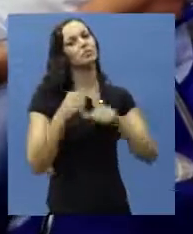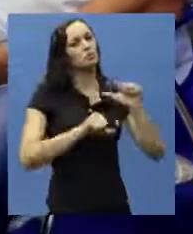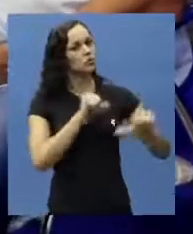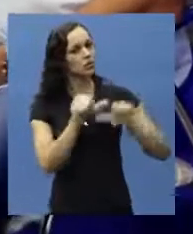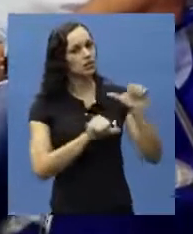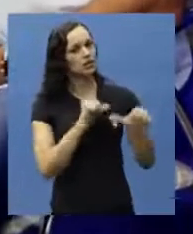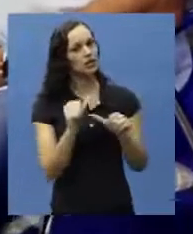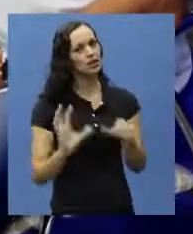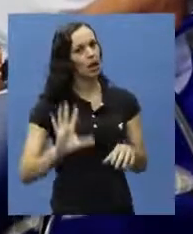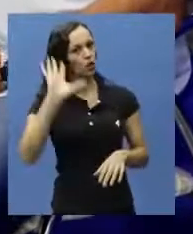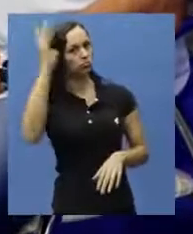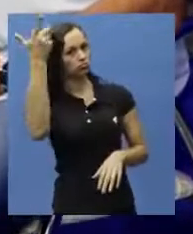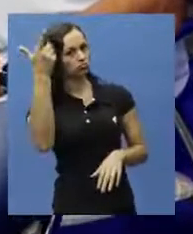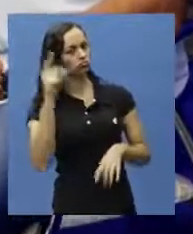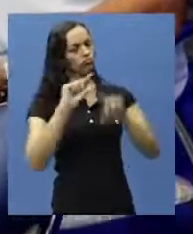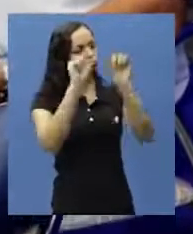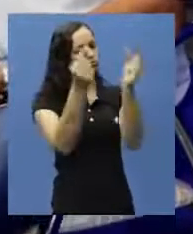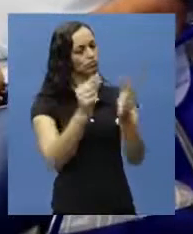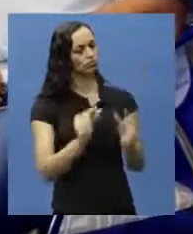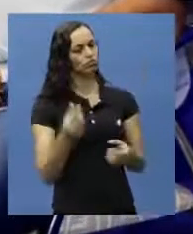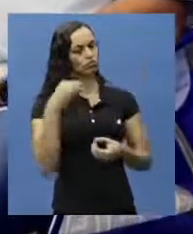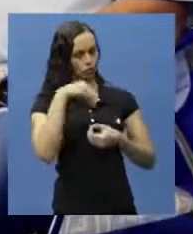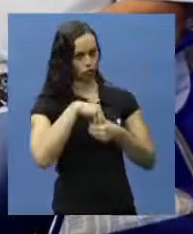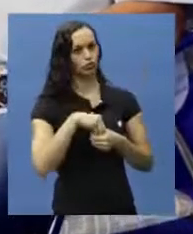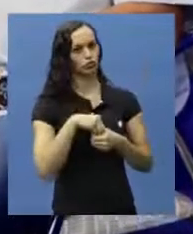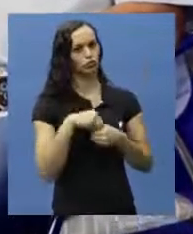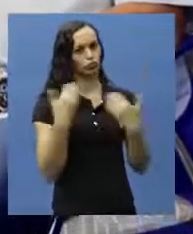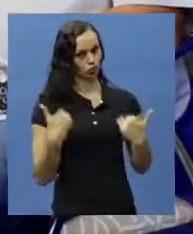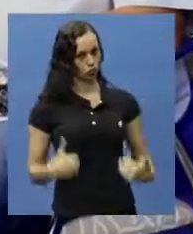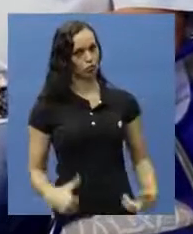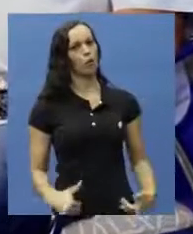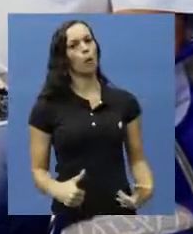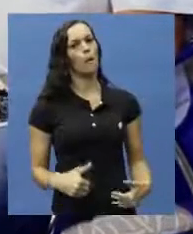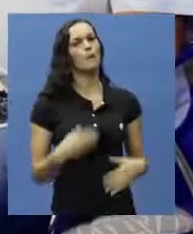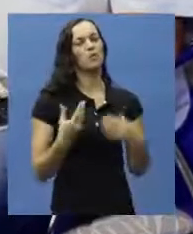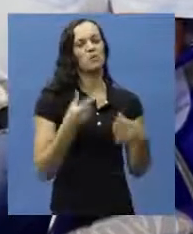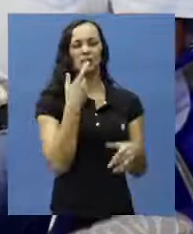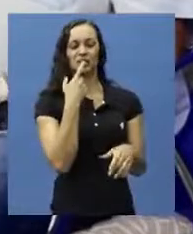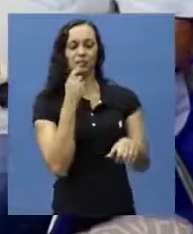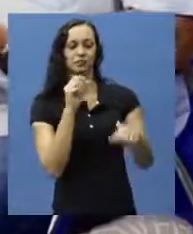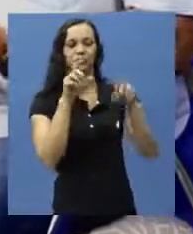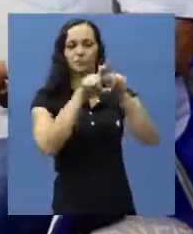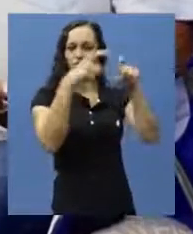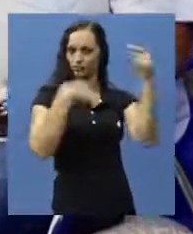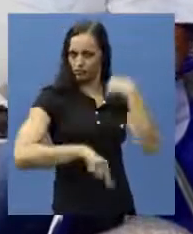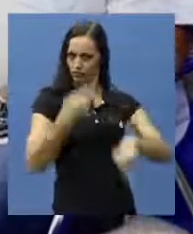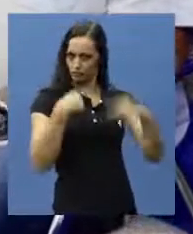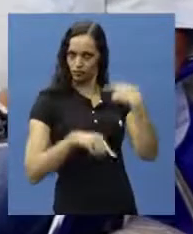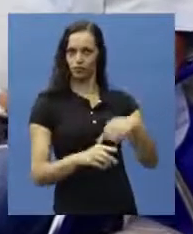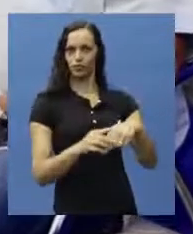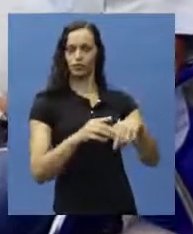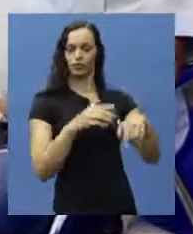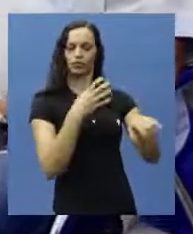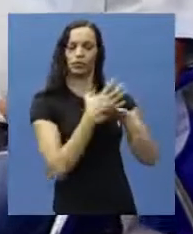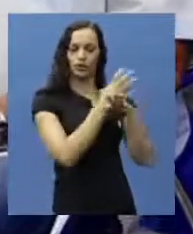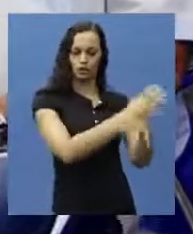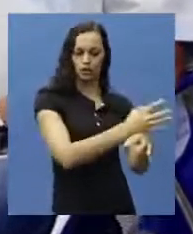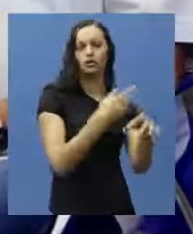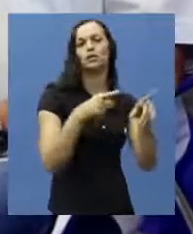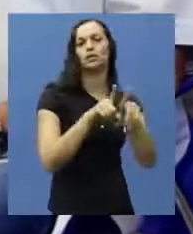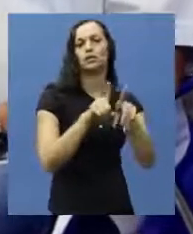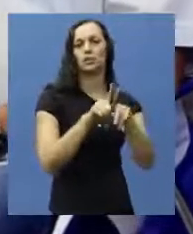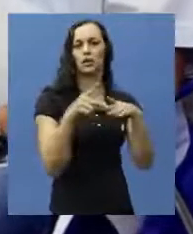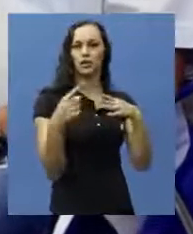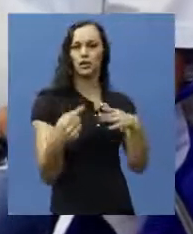degenerações que acontecem nos nossos sistemas orgânicos, do nosso corpo, desde o sistema musculosquelético, neurológico, sistema